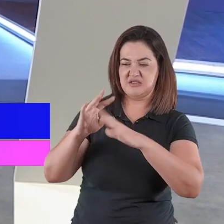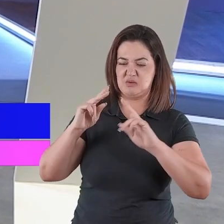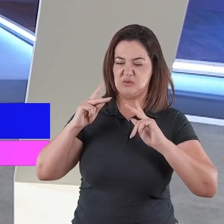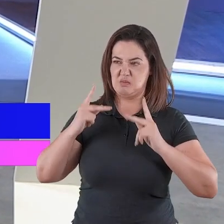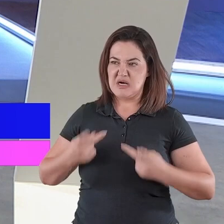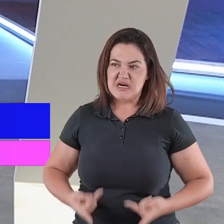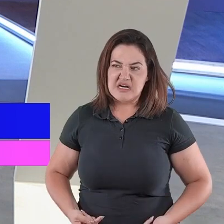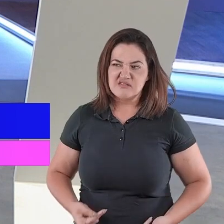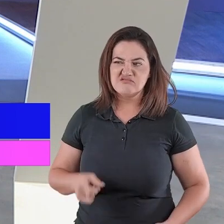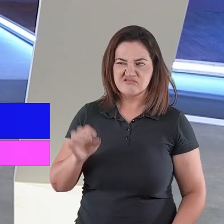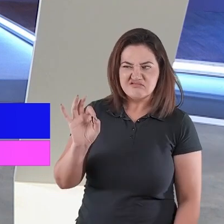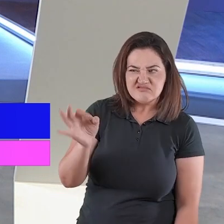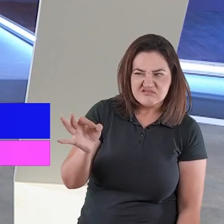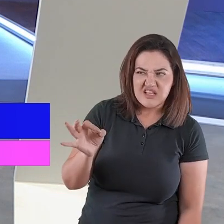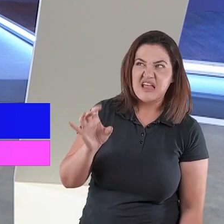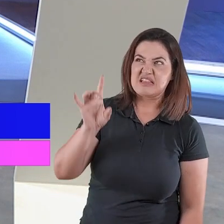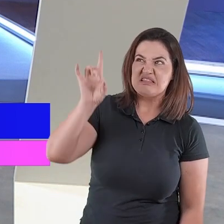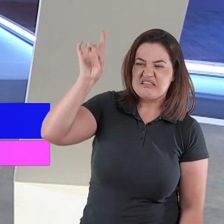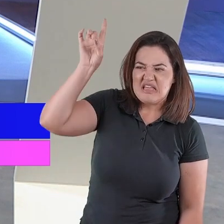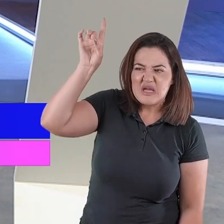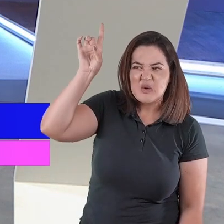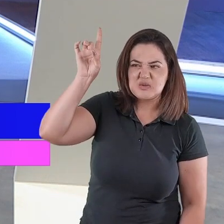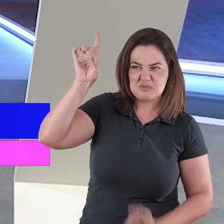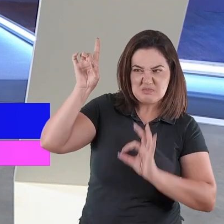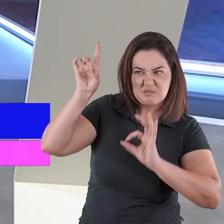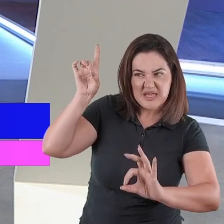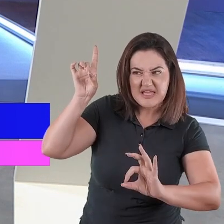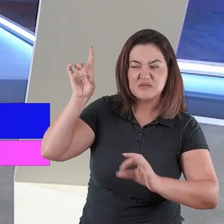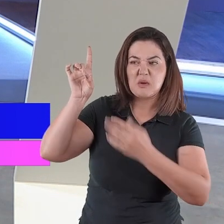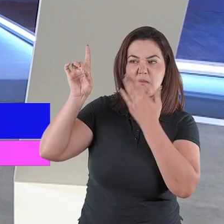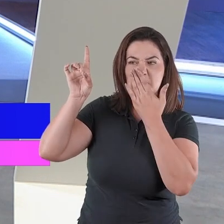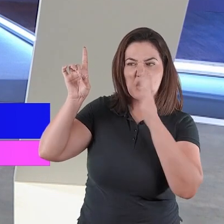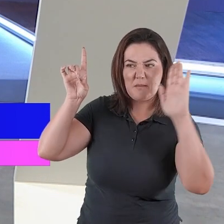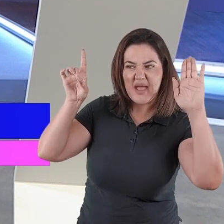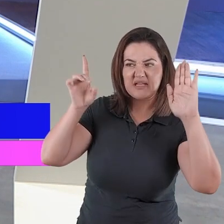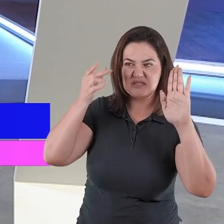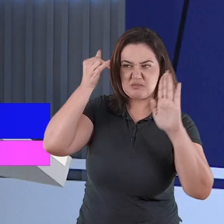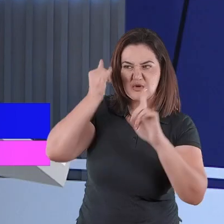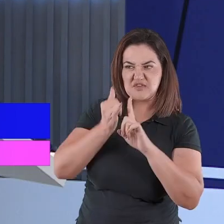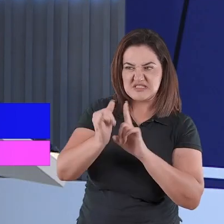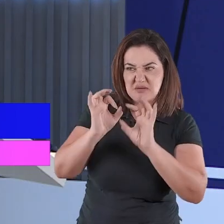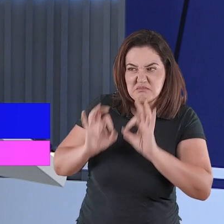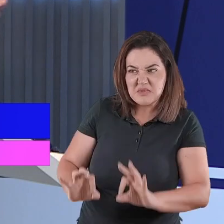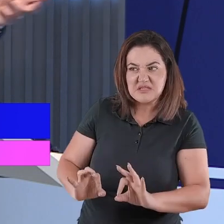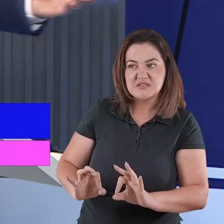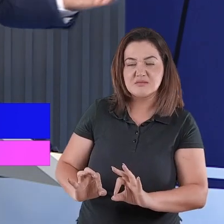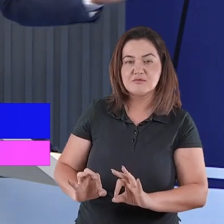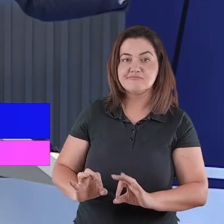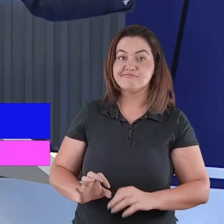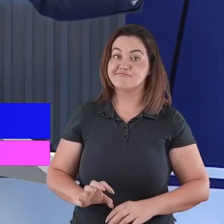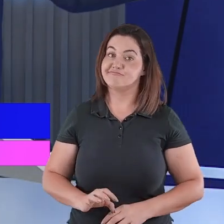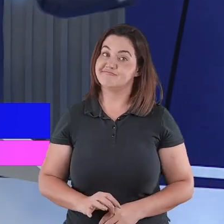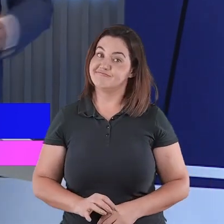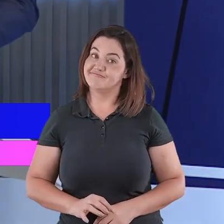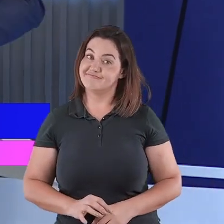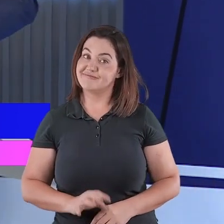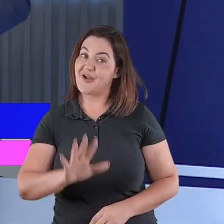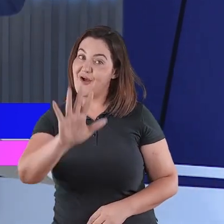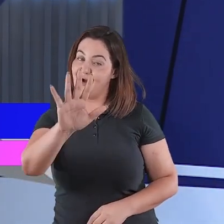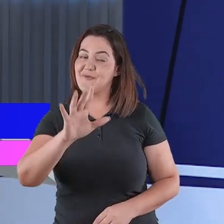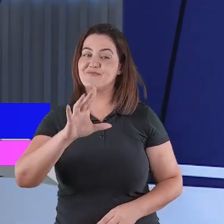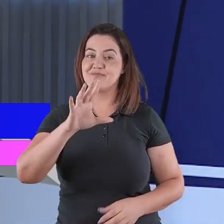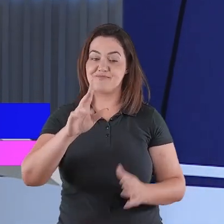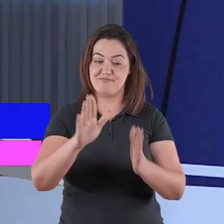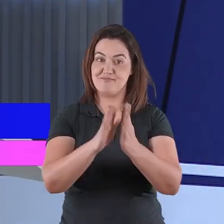fato aquele que foi prometido por Deus que viria para ser o nosso salvador, as evidências estão na própria